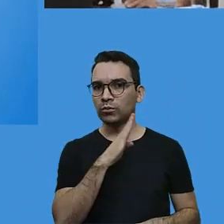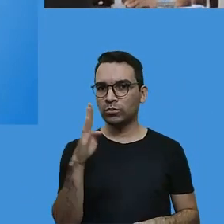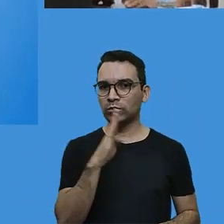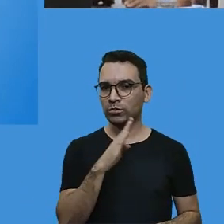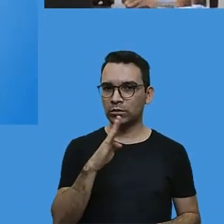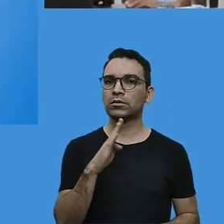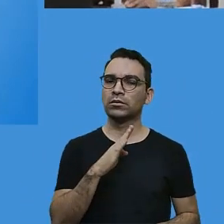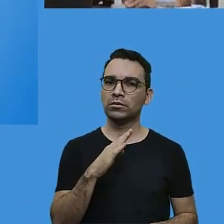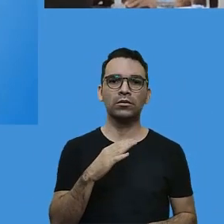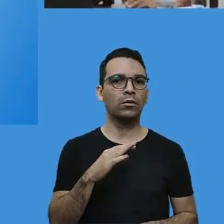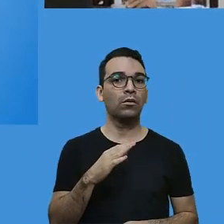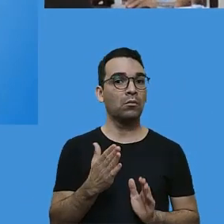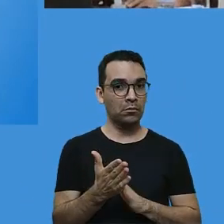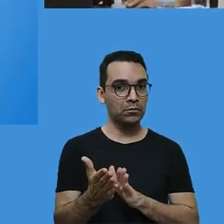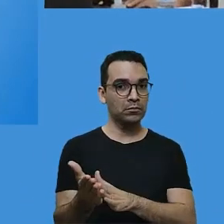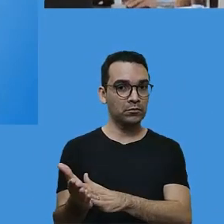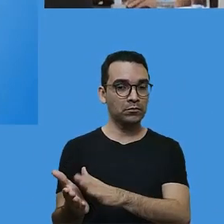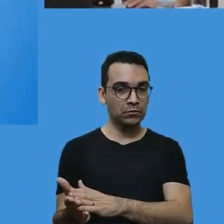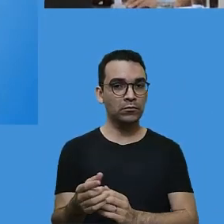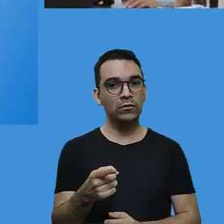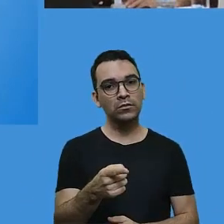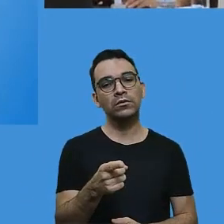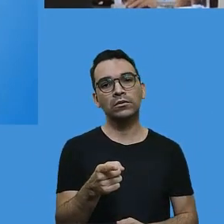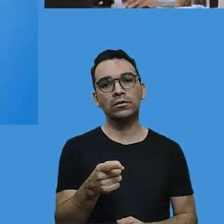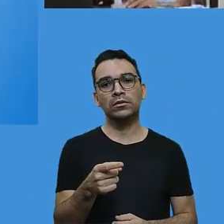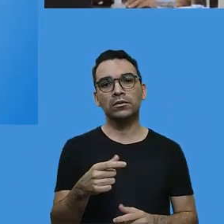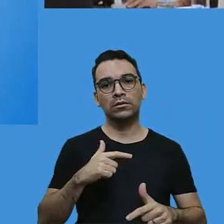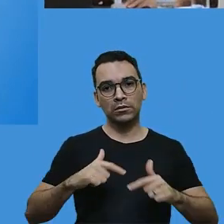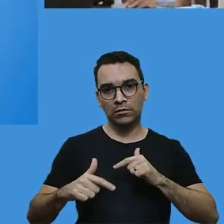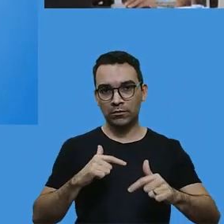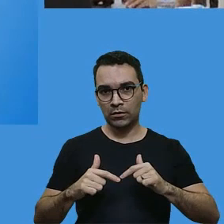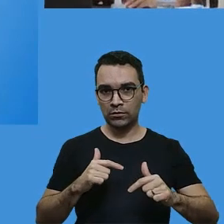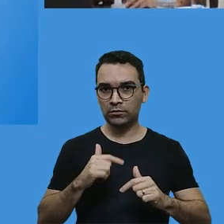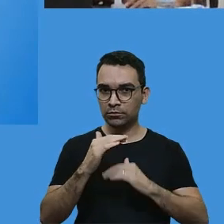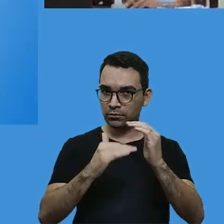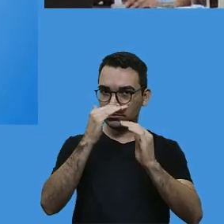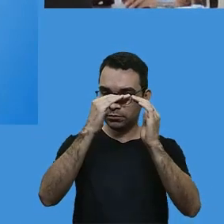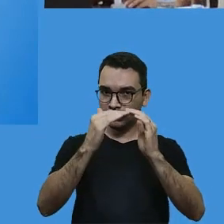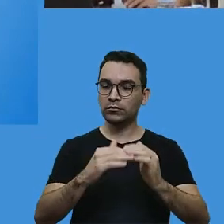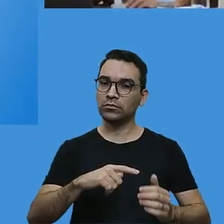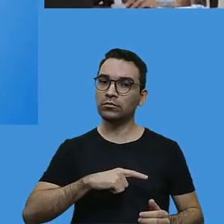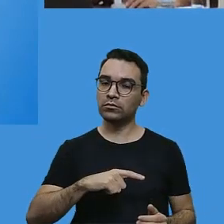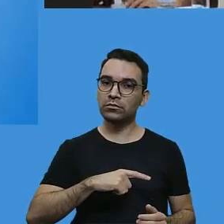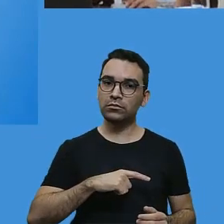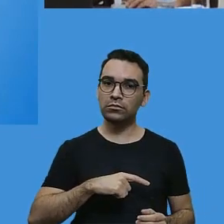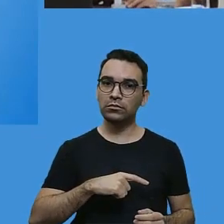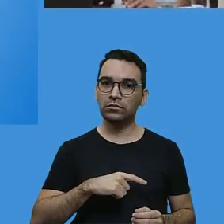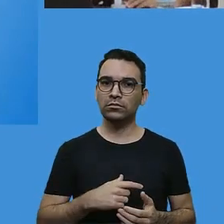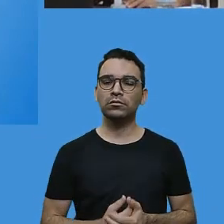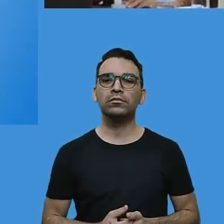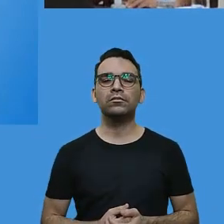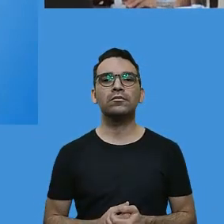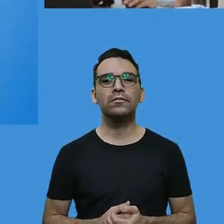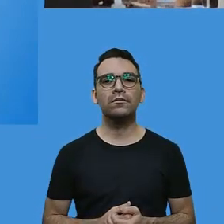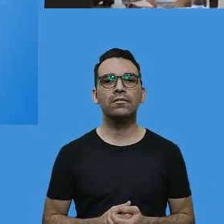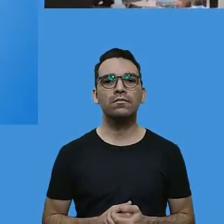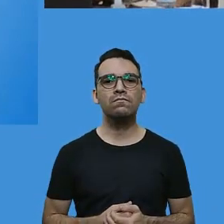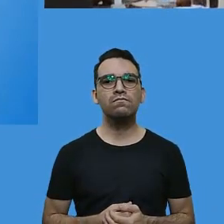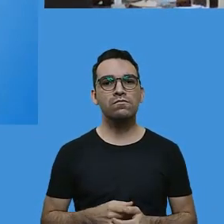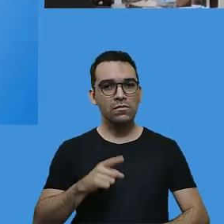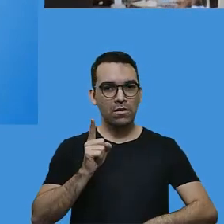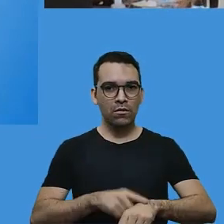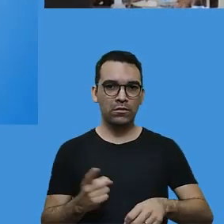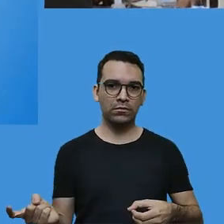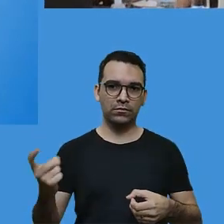E isso faz com que a gente tenha tranquilidade, que o trabalho pedagógico vai voltar presencial com